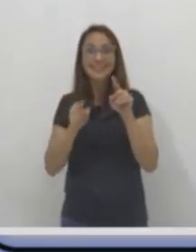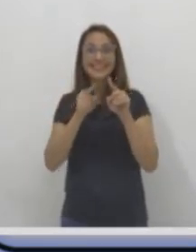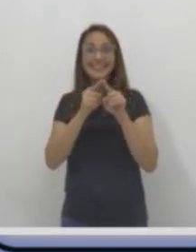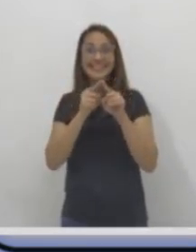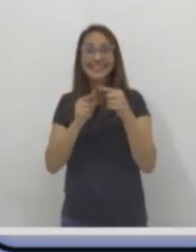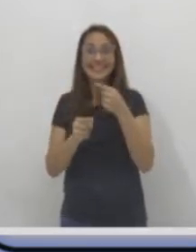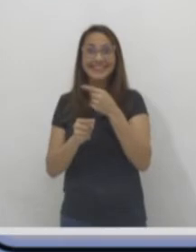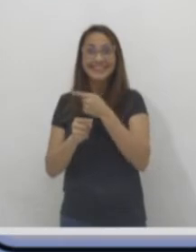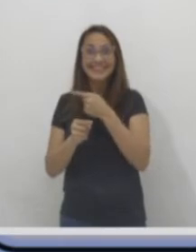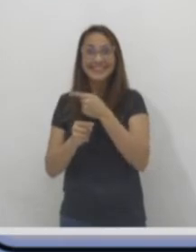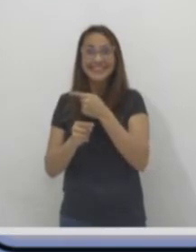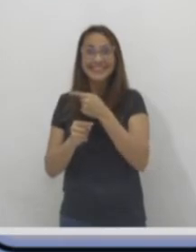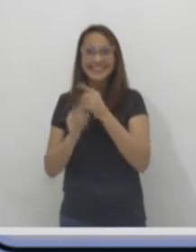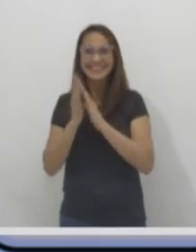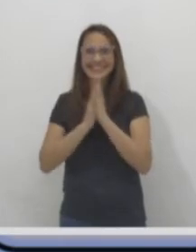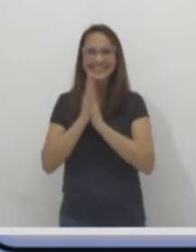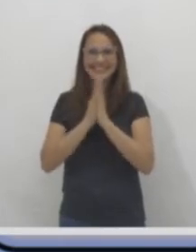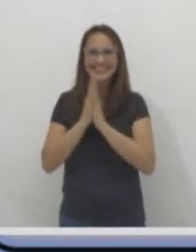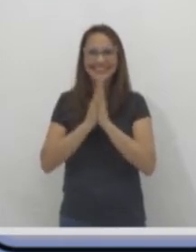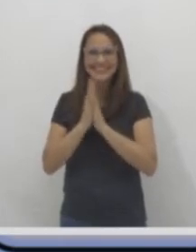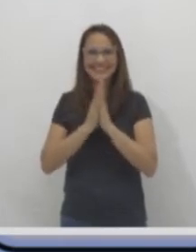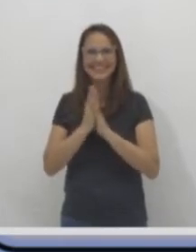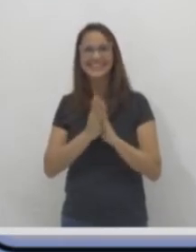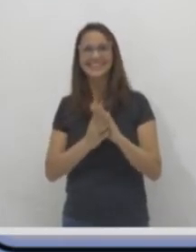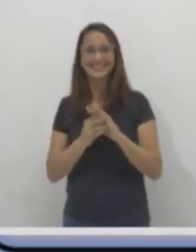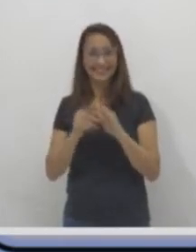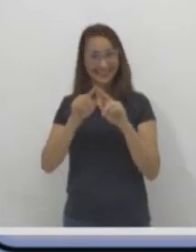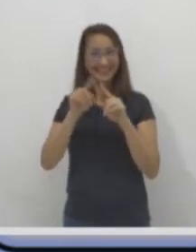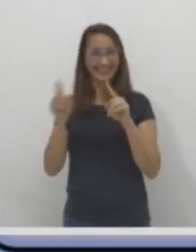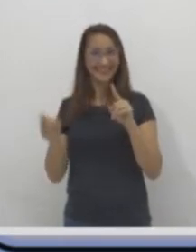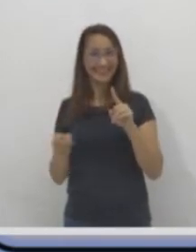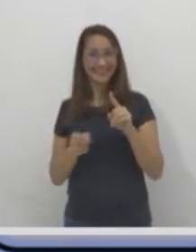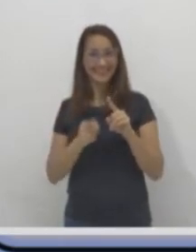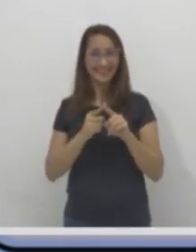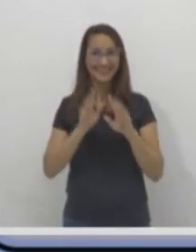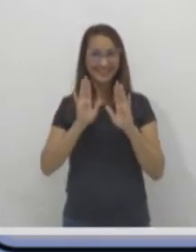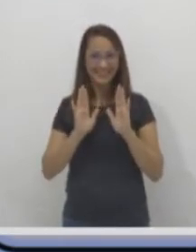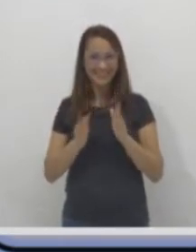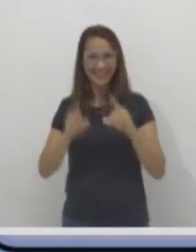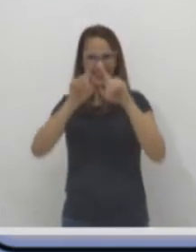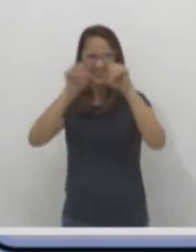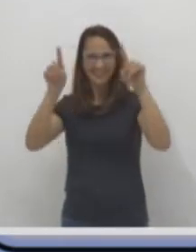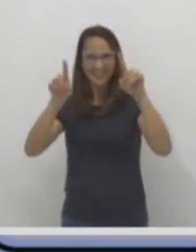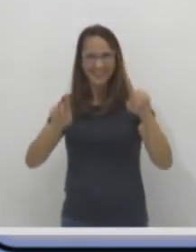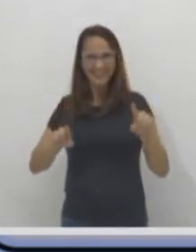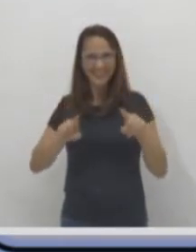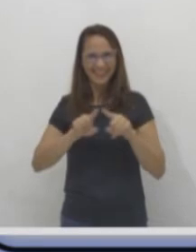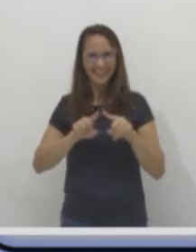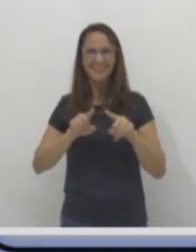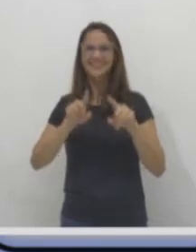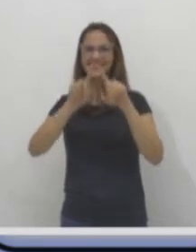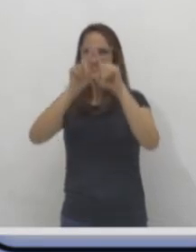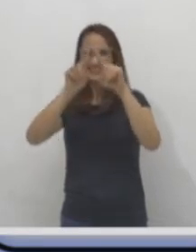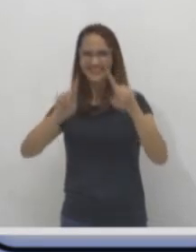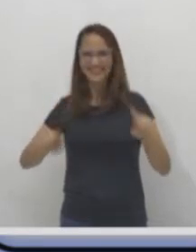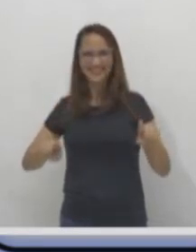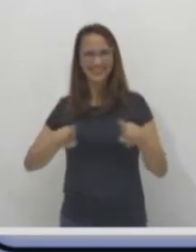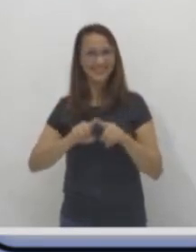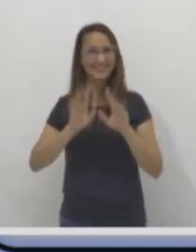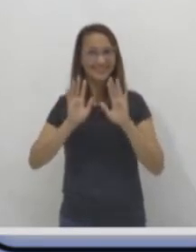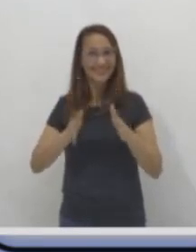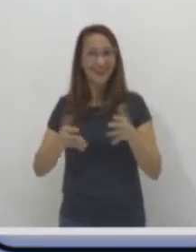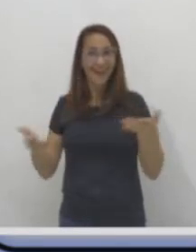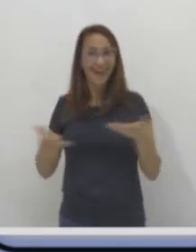Quadrado. Começamos com quadrado. Depois foi triângulo. E agora o círculo. Vamos lá ver quanto é que vai dar no nosso dado.